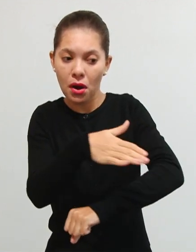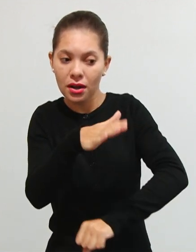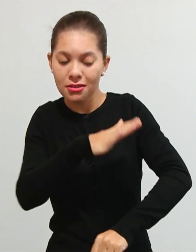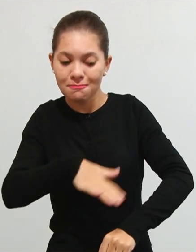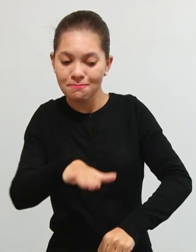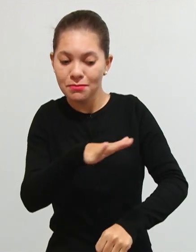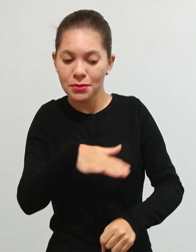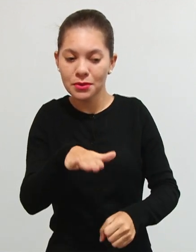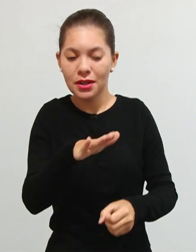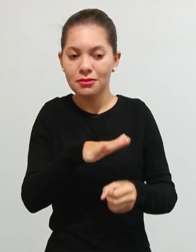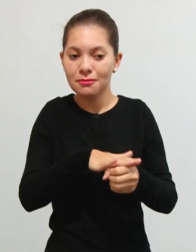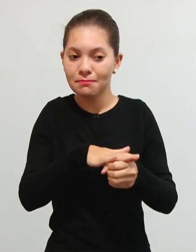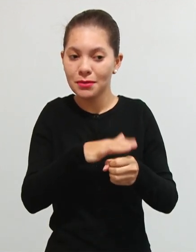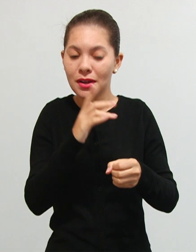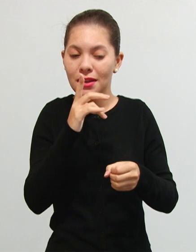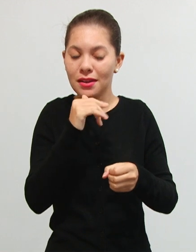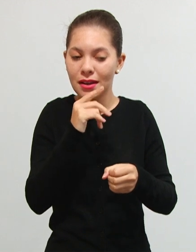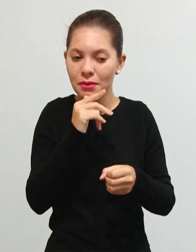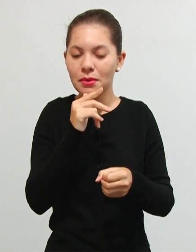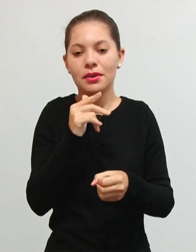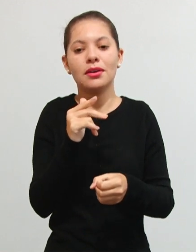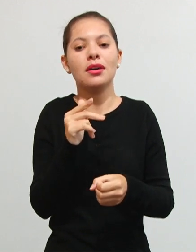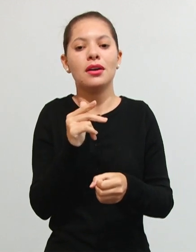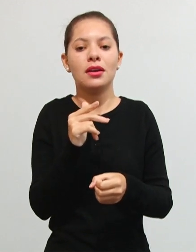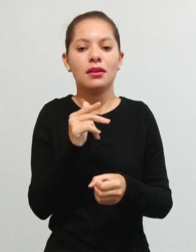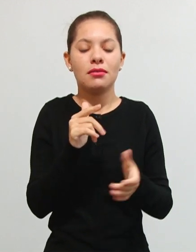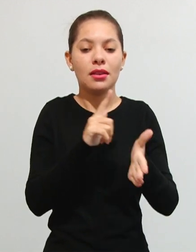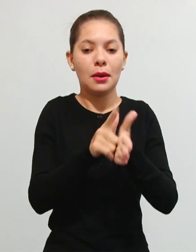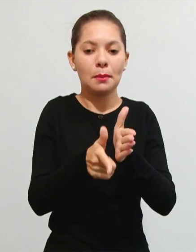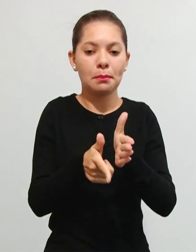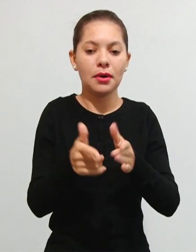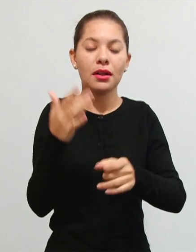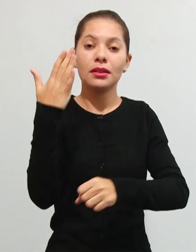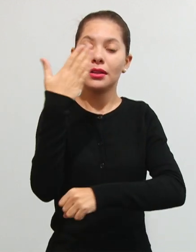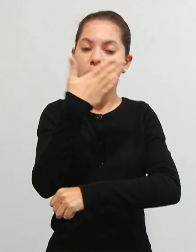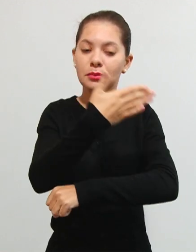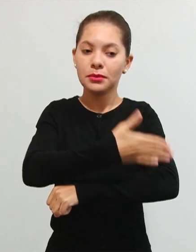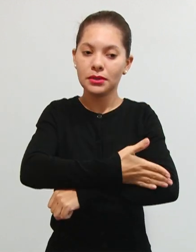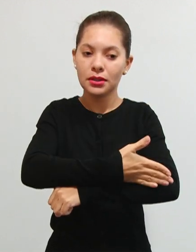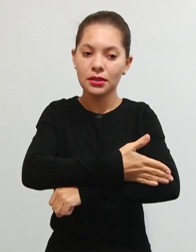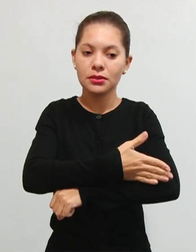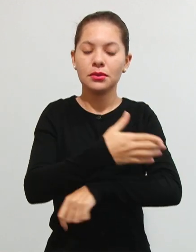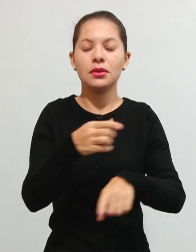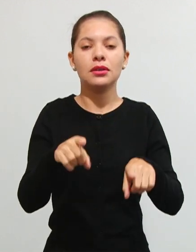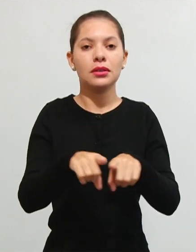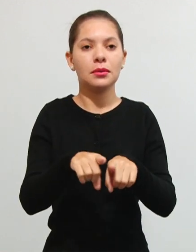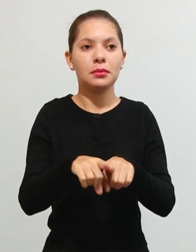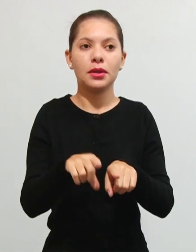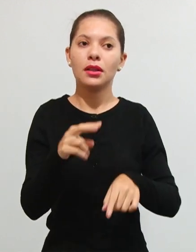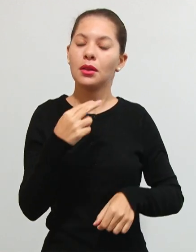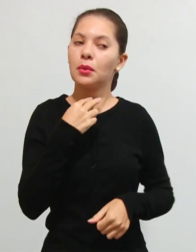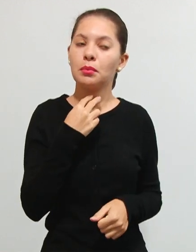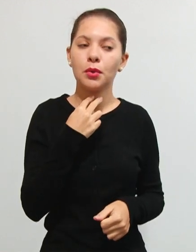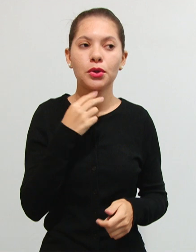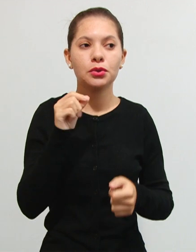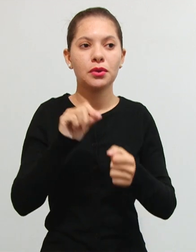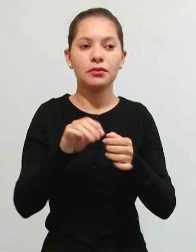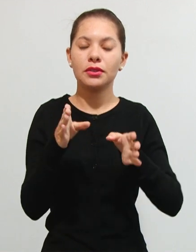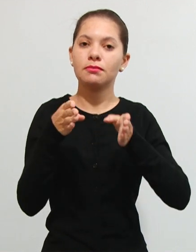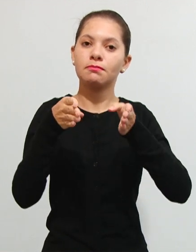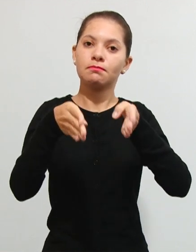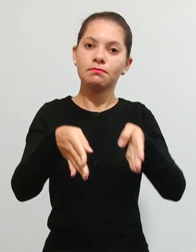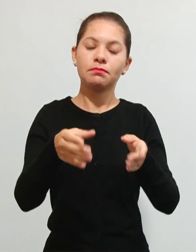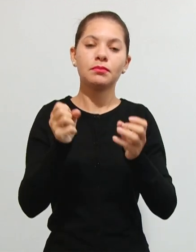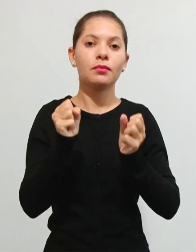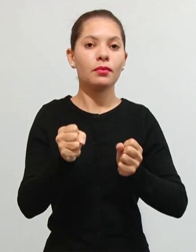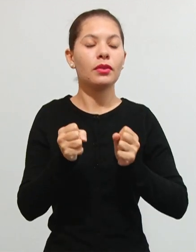sanado. Taxa de pedágio também não pode ser feita quando não é feita diretamente pelo